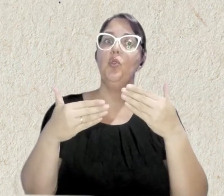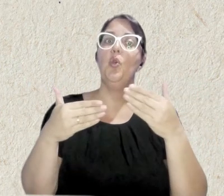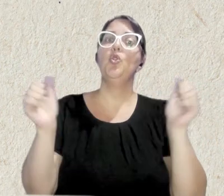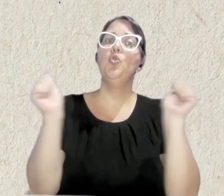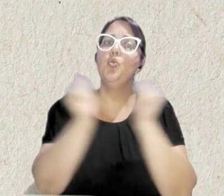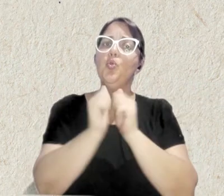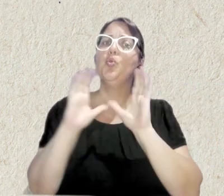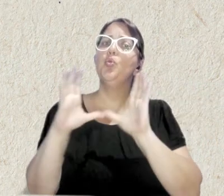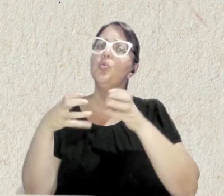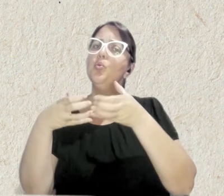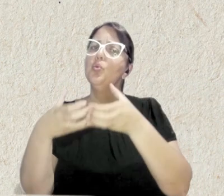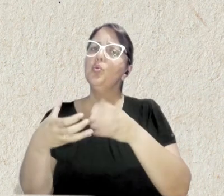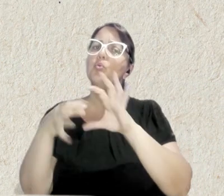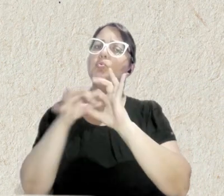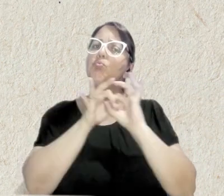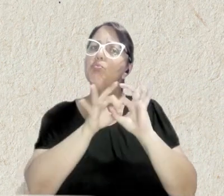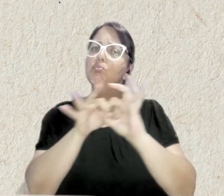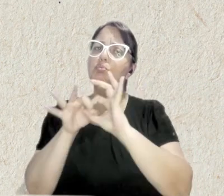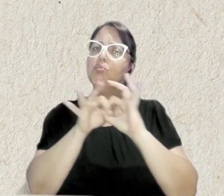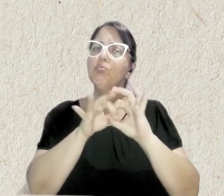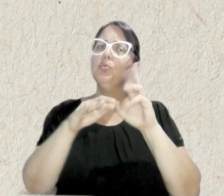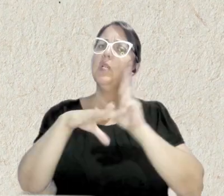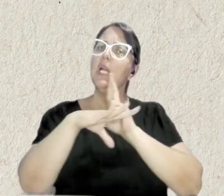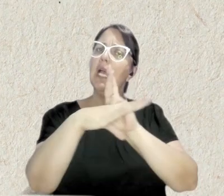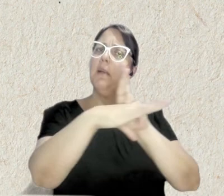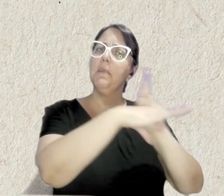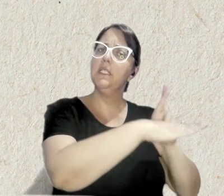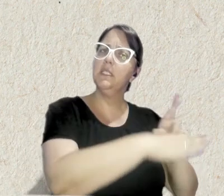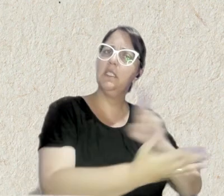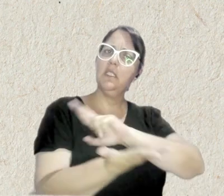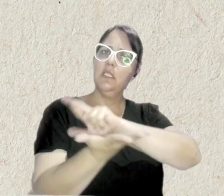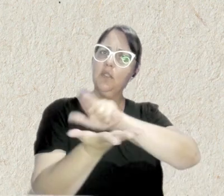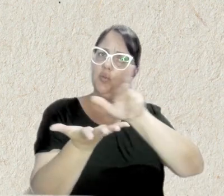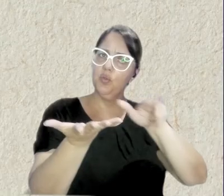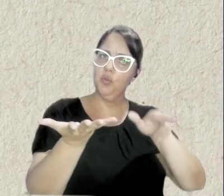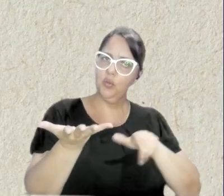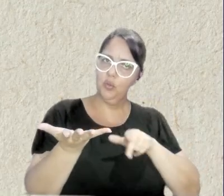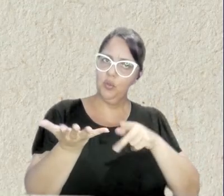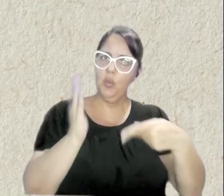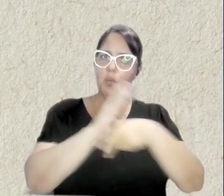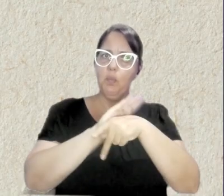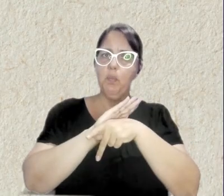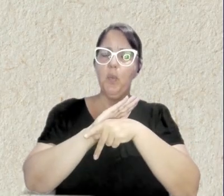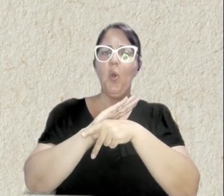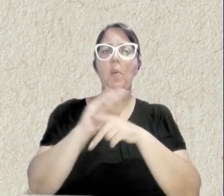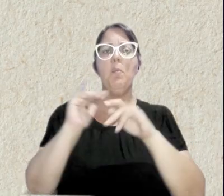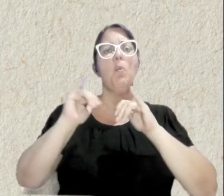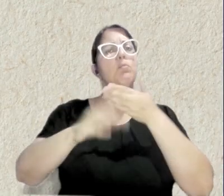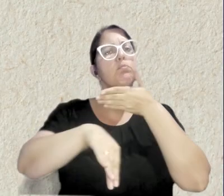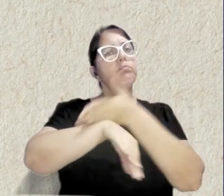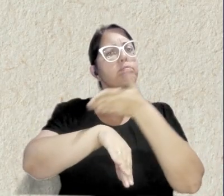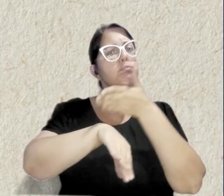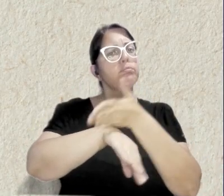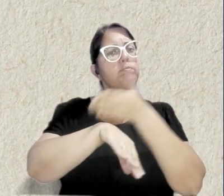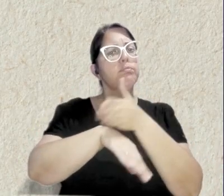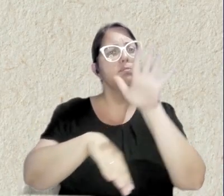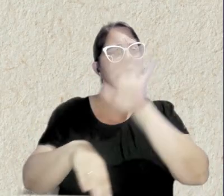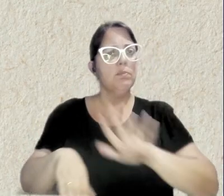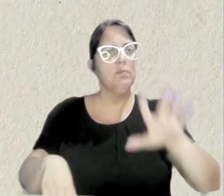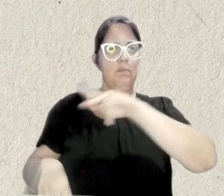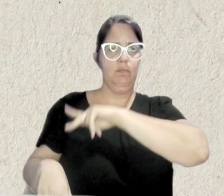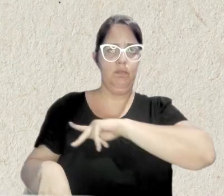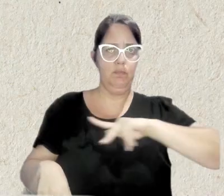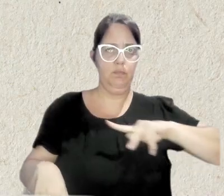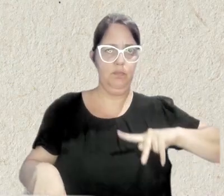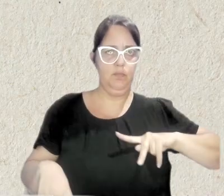coletiva e integrada, por diferentes representações, por meio de instrumentos para a mais ampla participação, como o